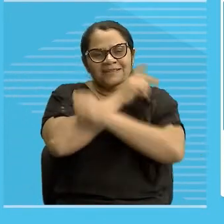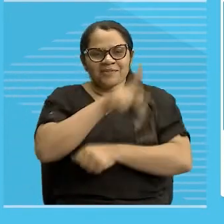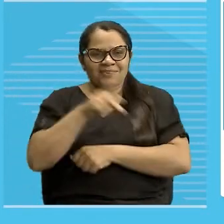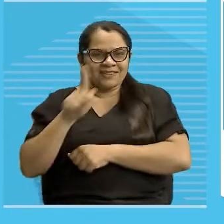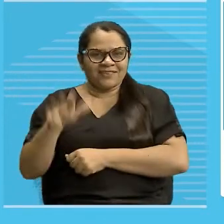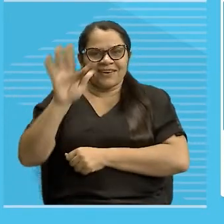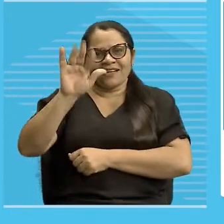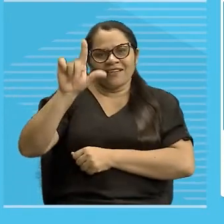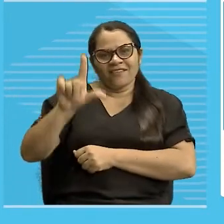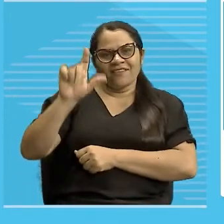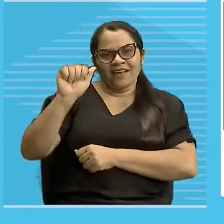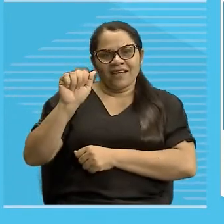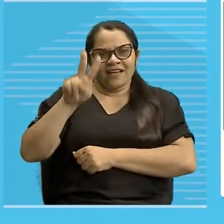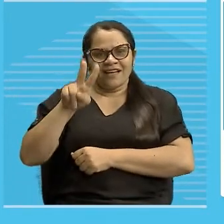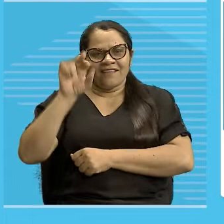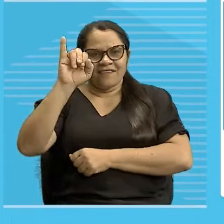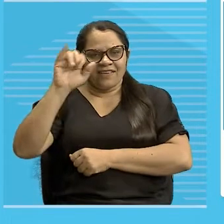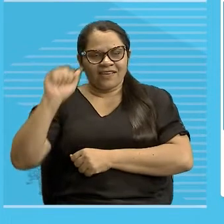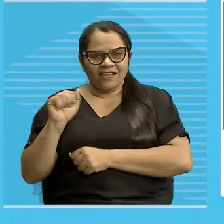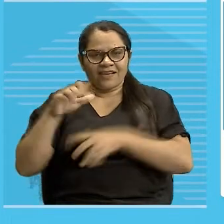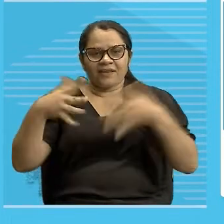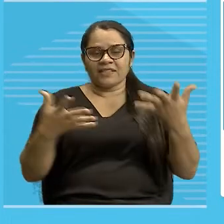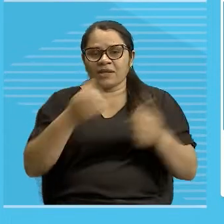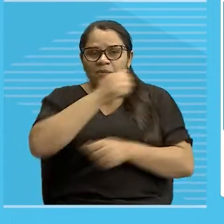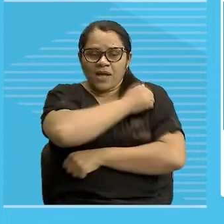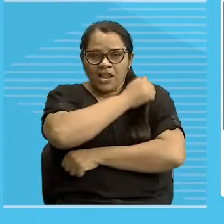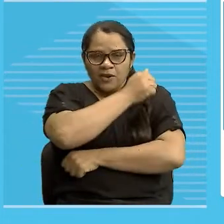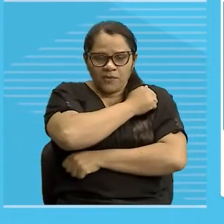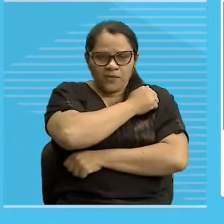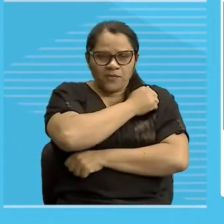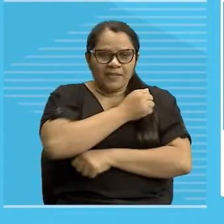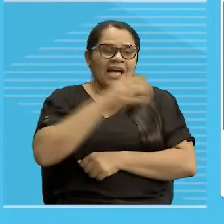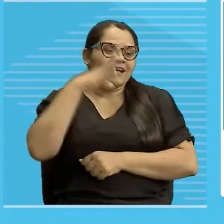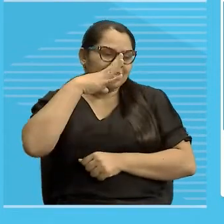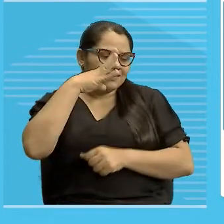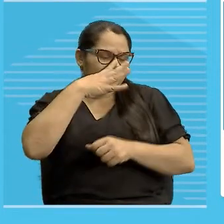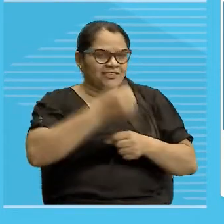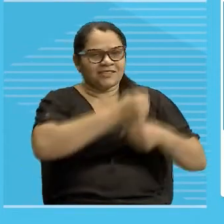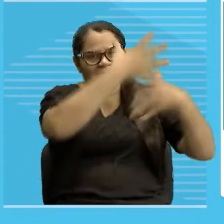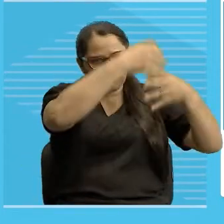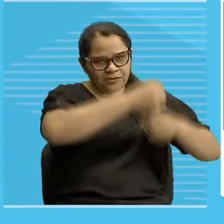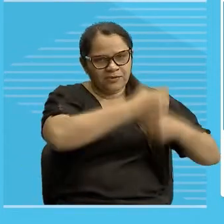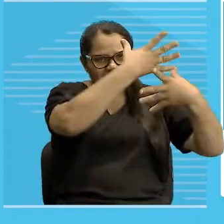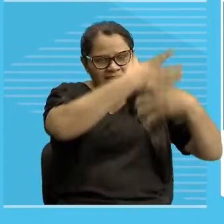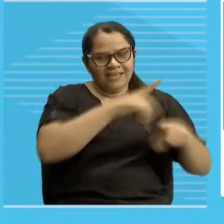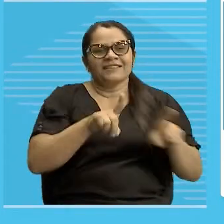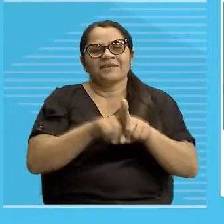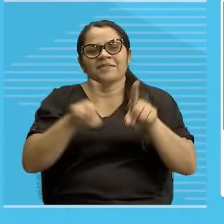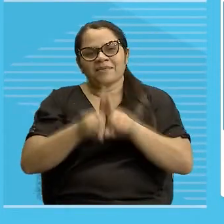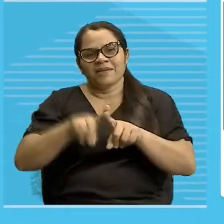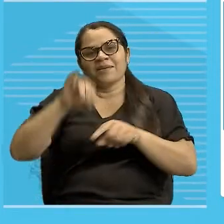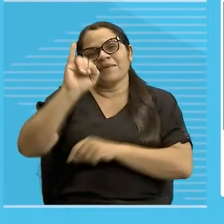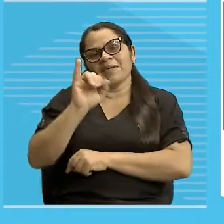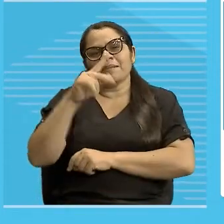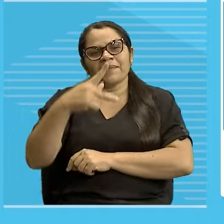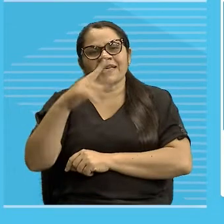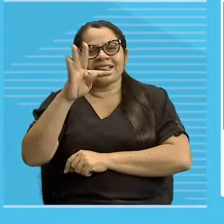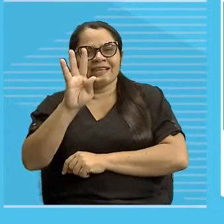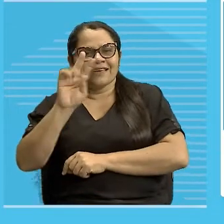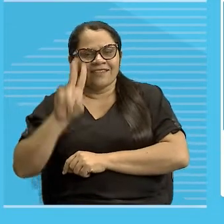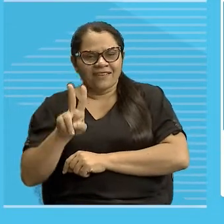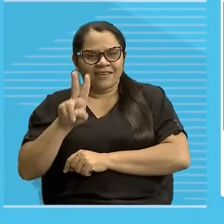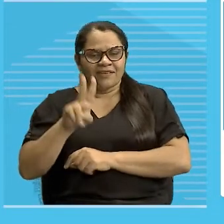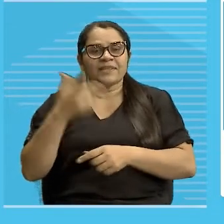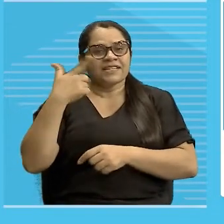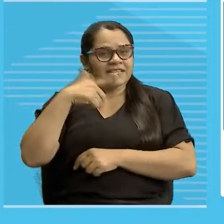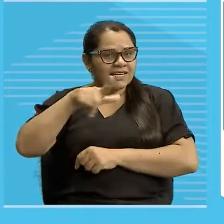para a galera que está aqui com a gente, tanto pelo chat no YouTube, quanto pelo IPTV. E vamos embora, povo